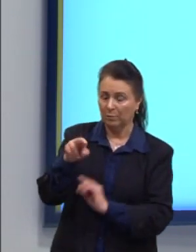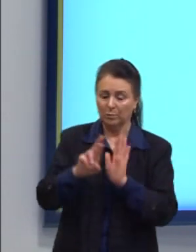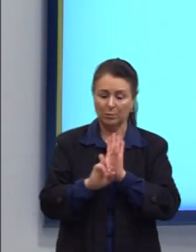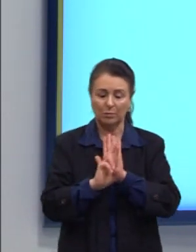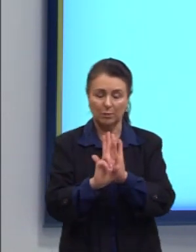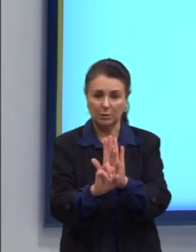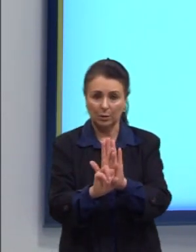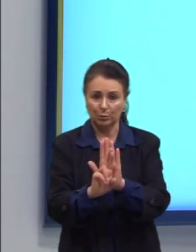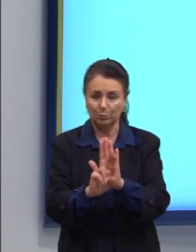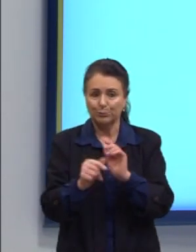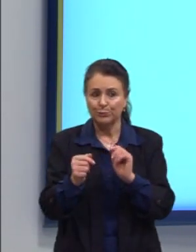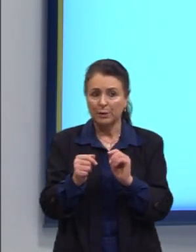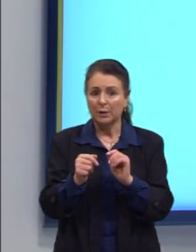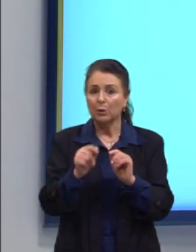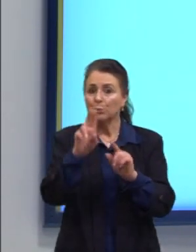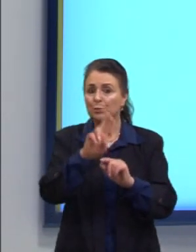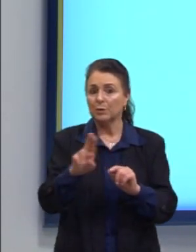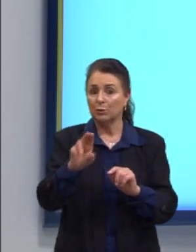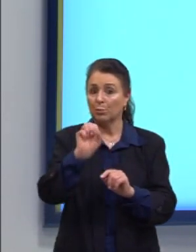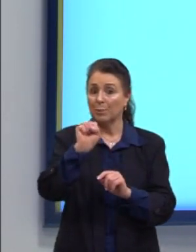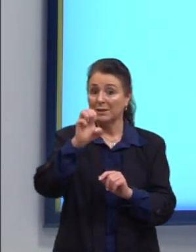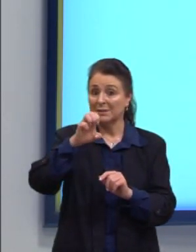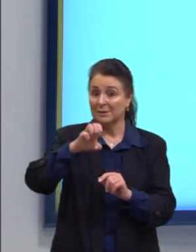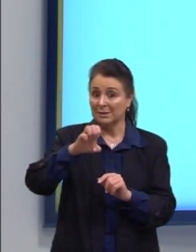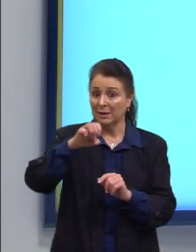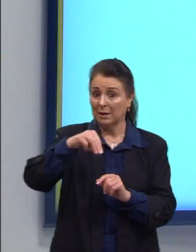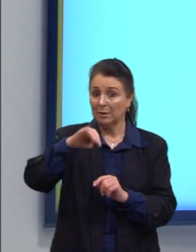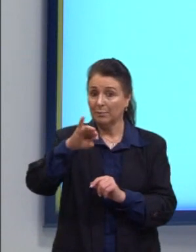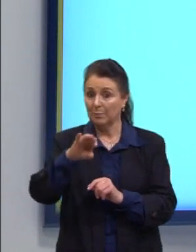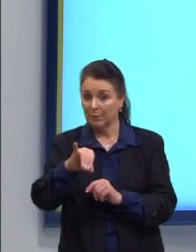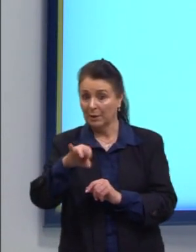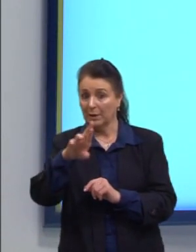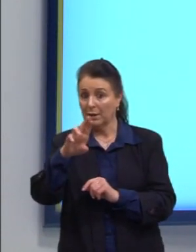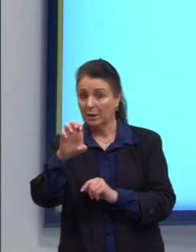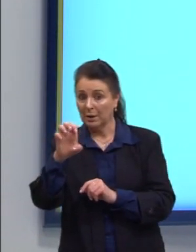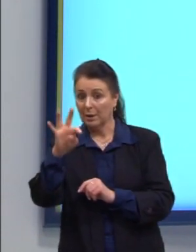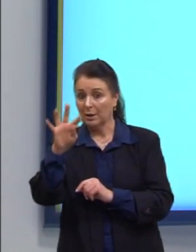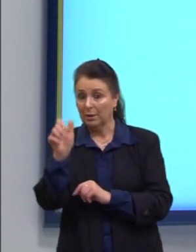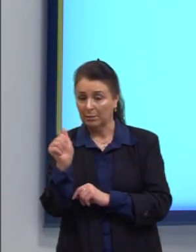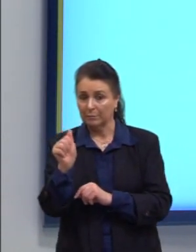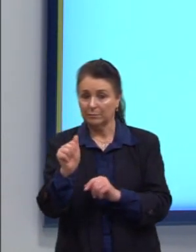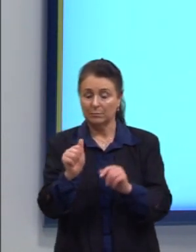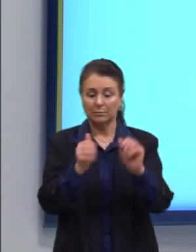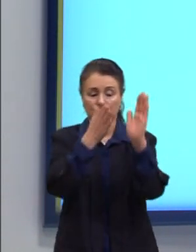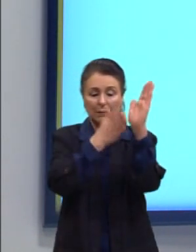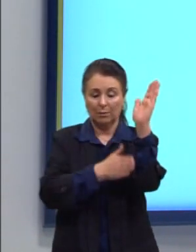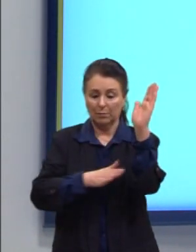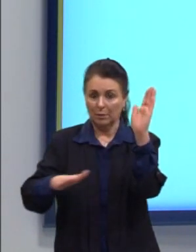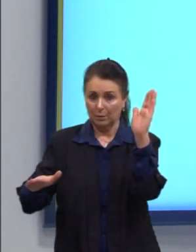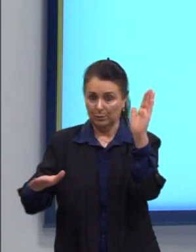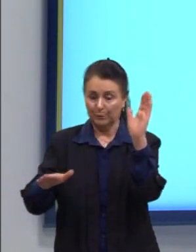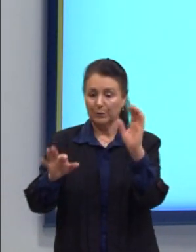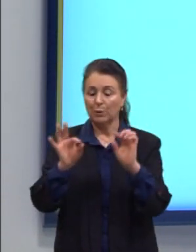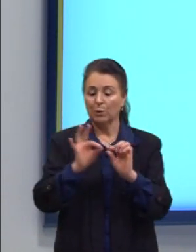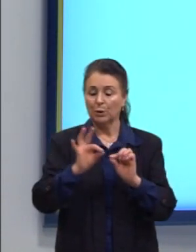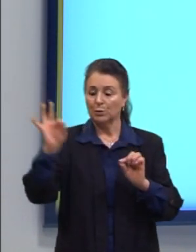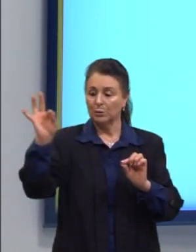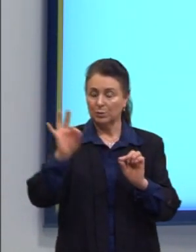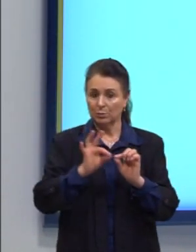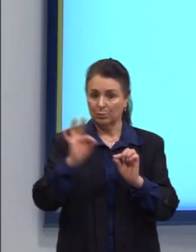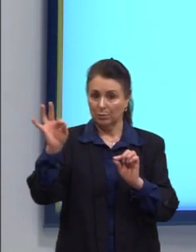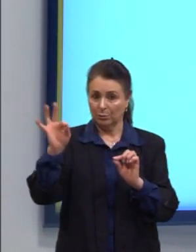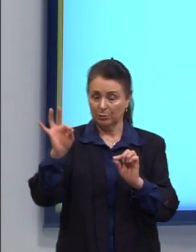através de uma semirreta. Nós temos o plano cartesiano, o eixo horizontal, o eixo X,